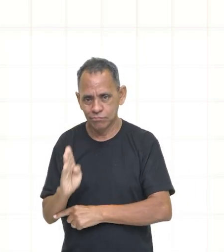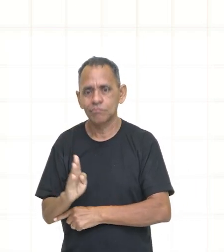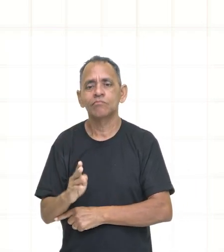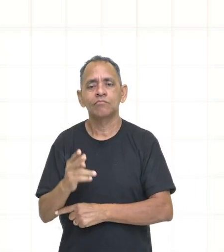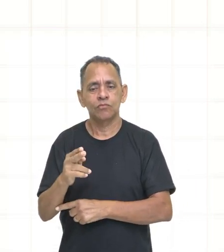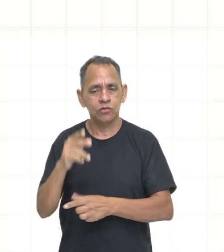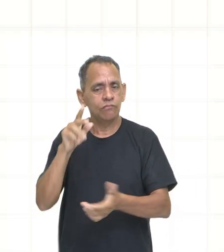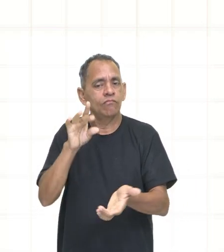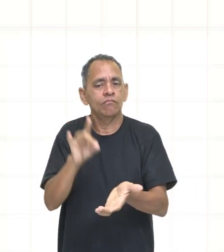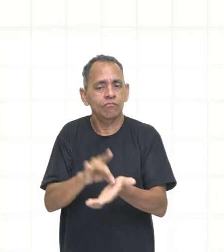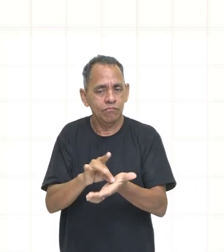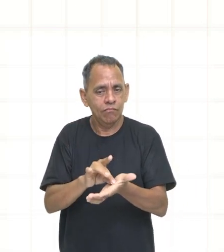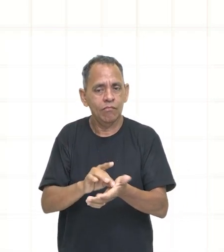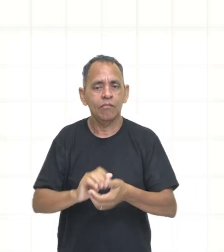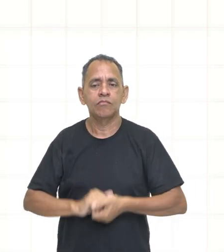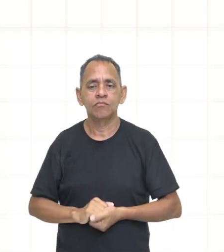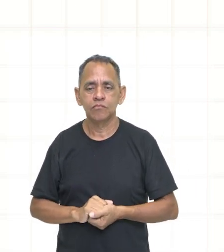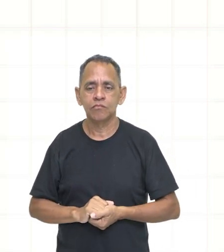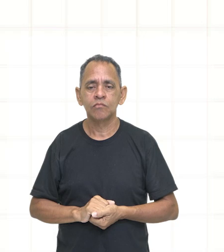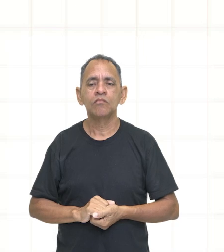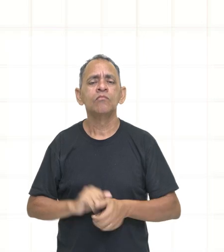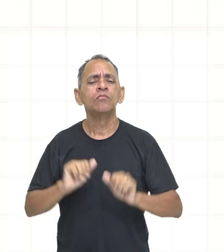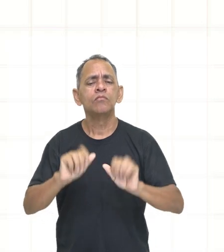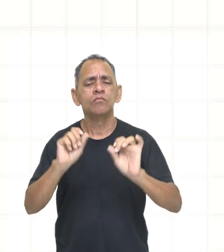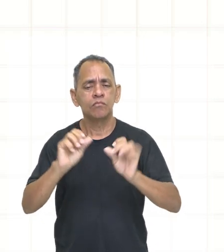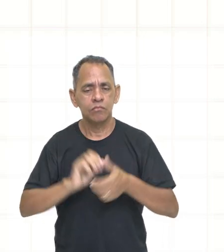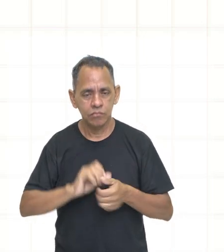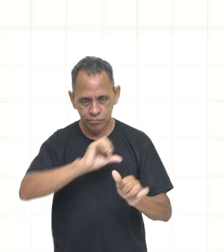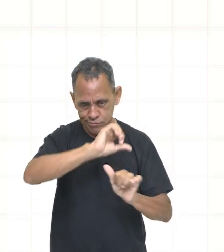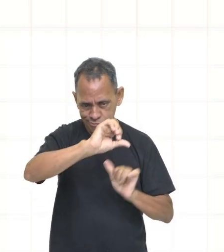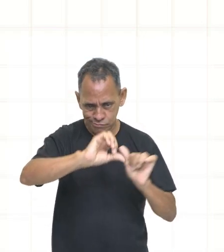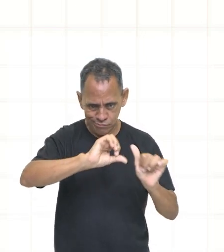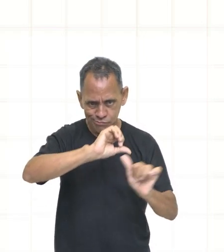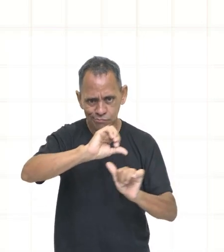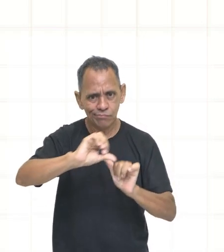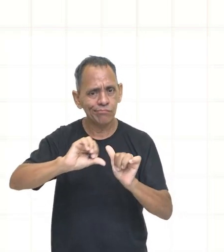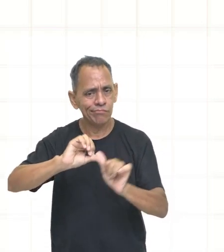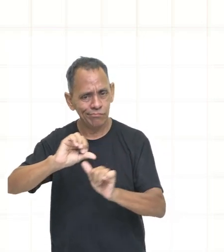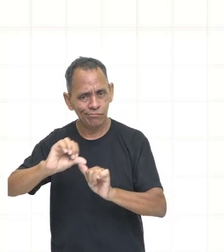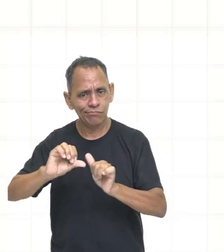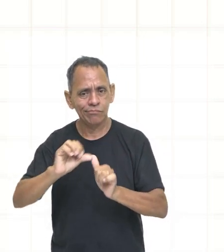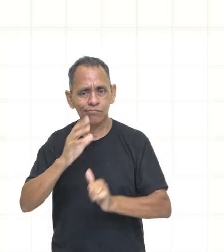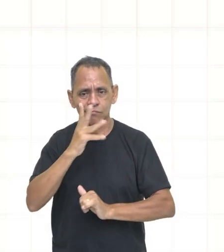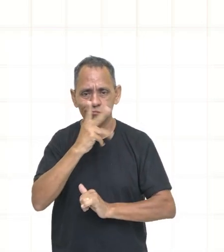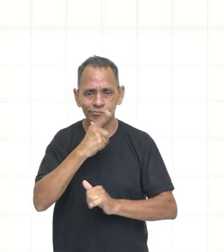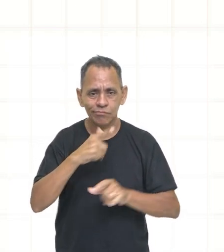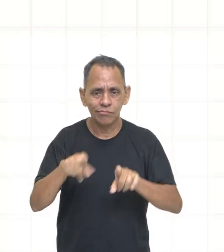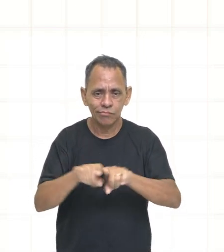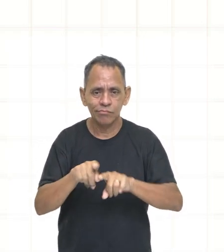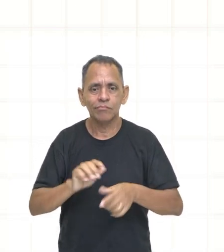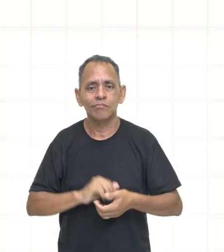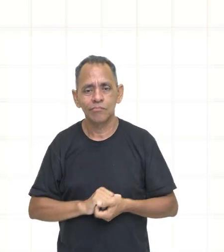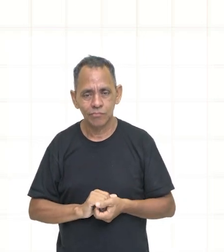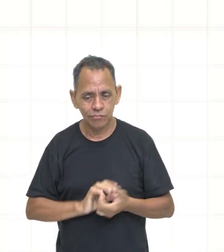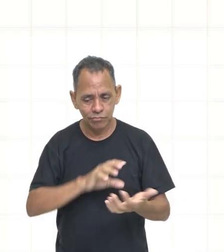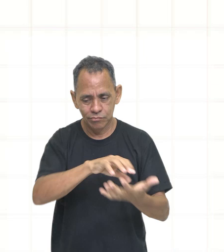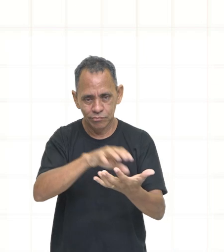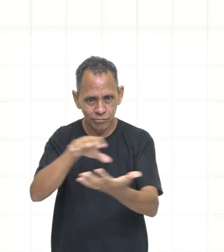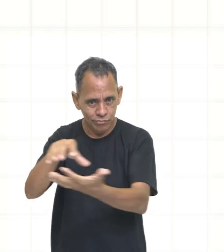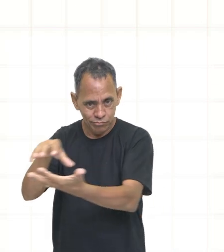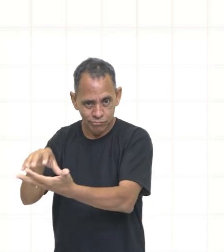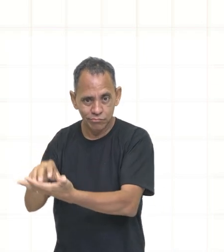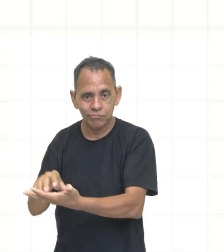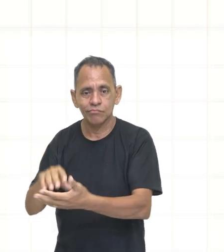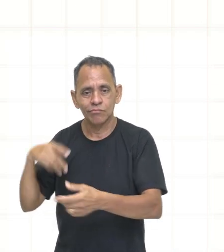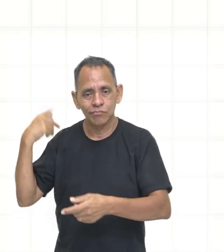medida em que as oposições políticas poderiam ser silenciadas, inclusive a própria lei da